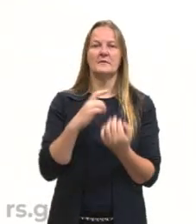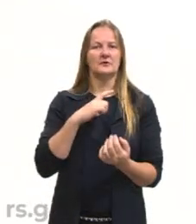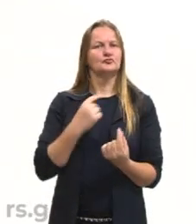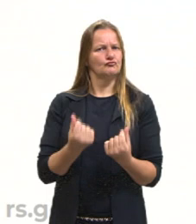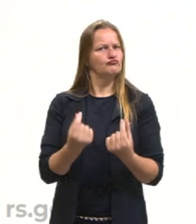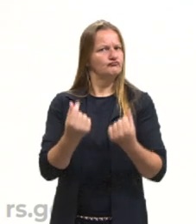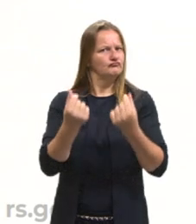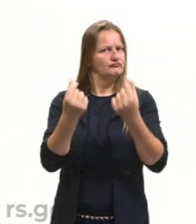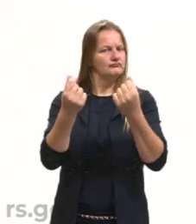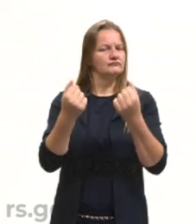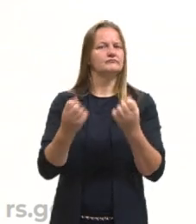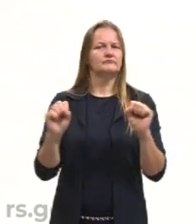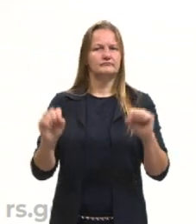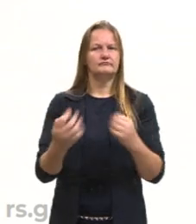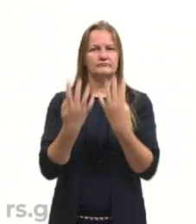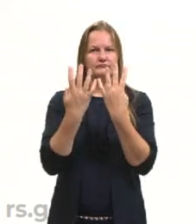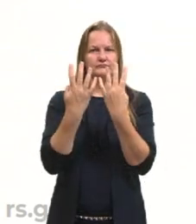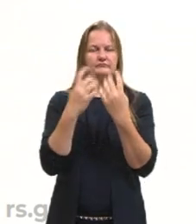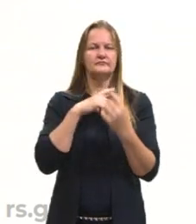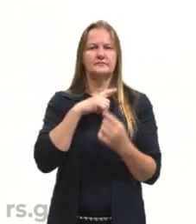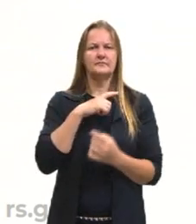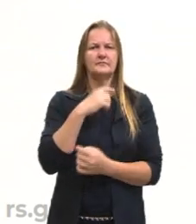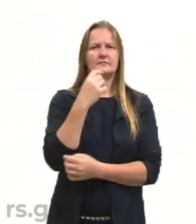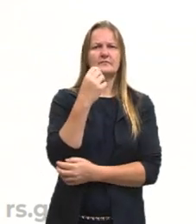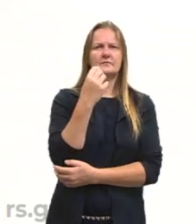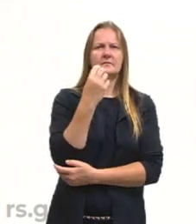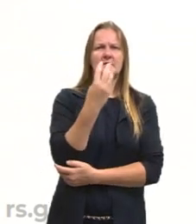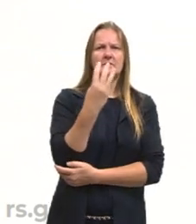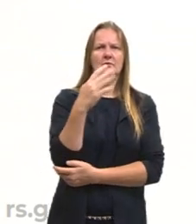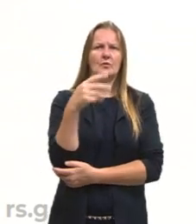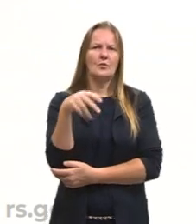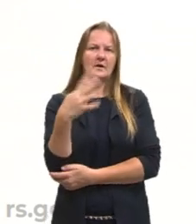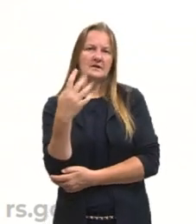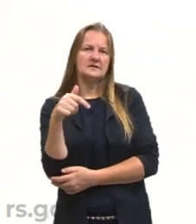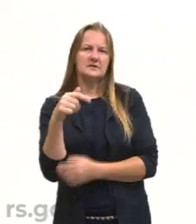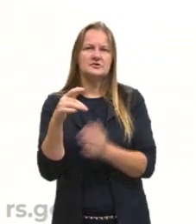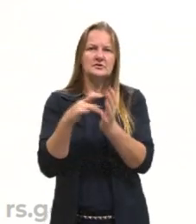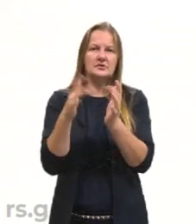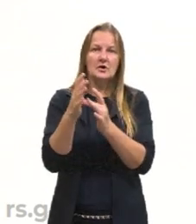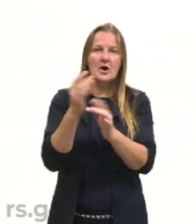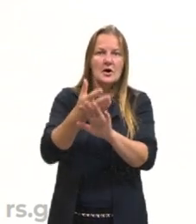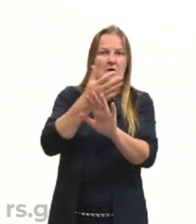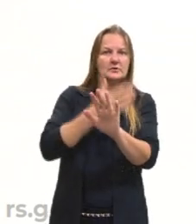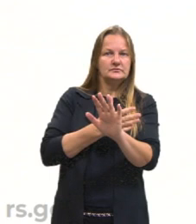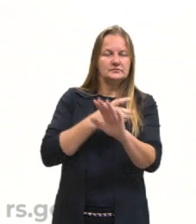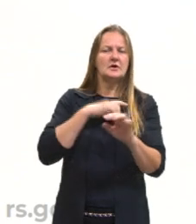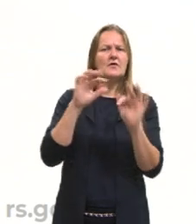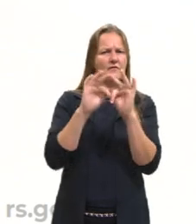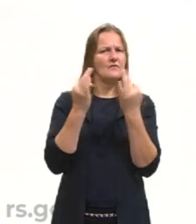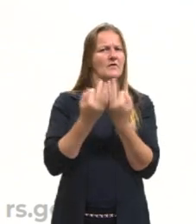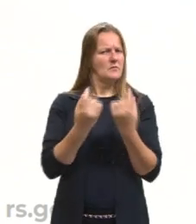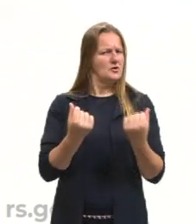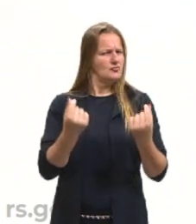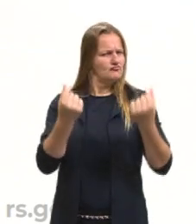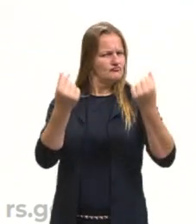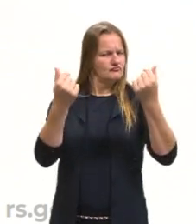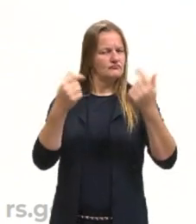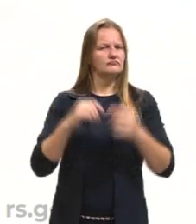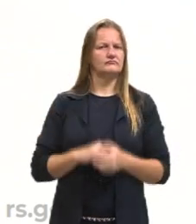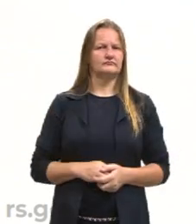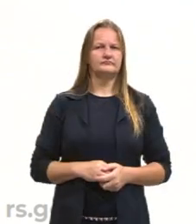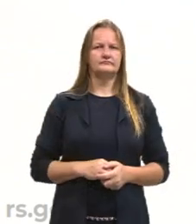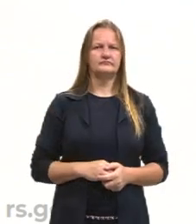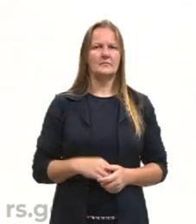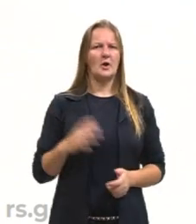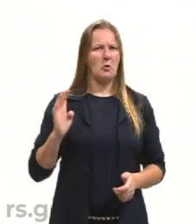morava em Atenas, 427 a 347 a.C. Então, ele vem de uma família com posses. E